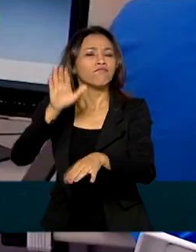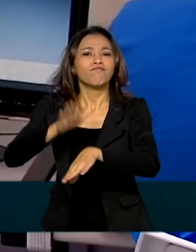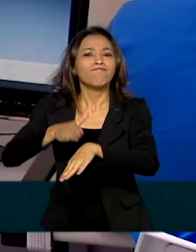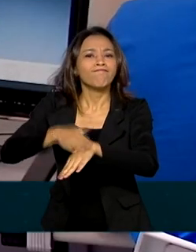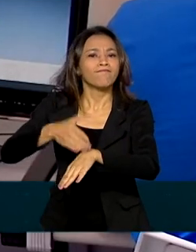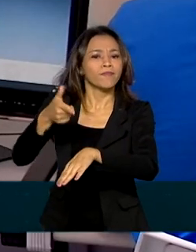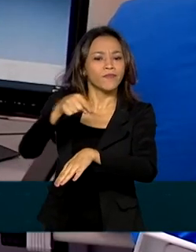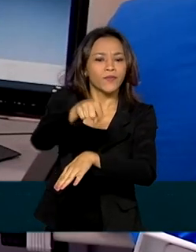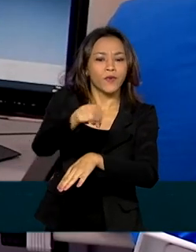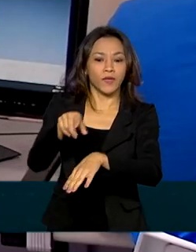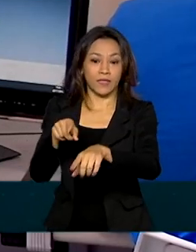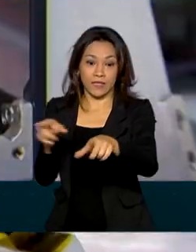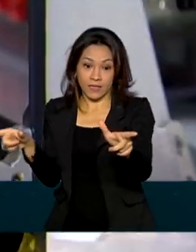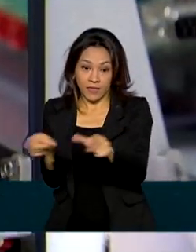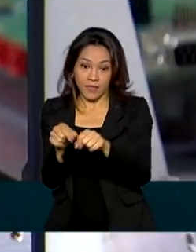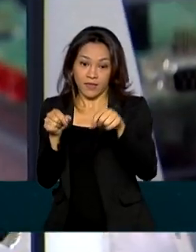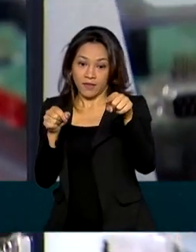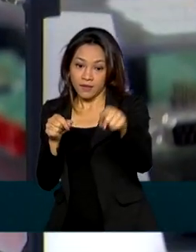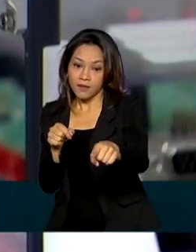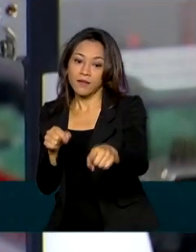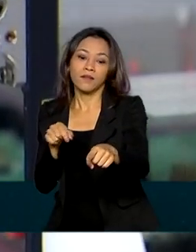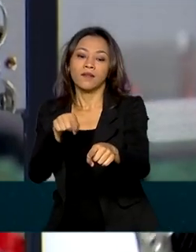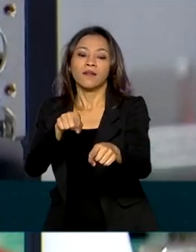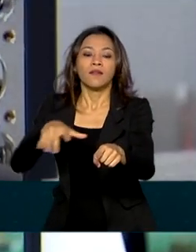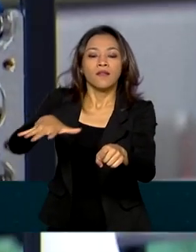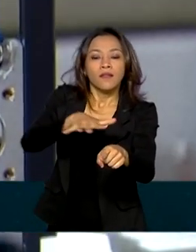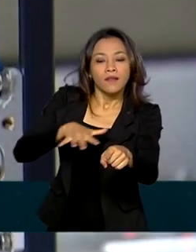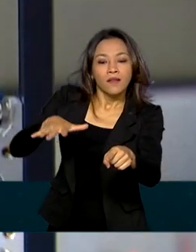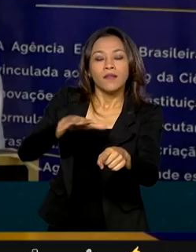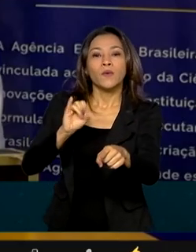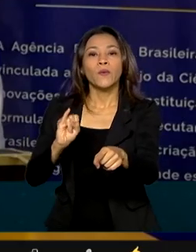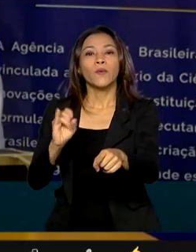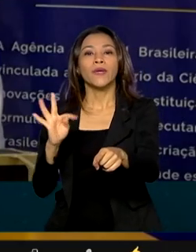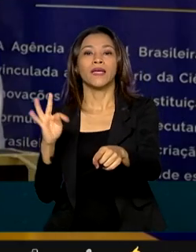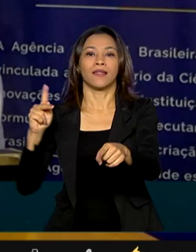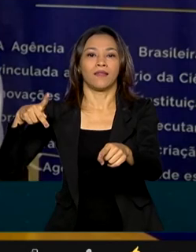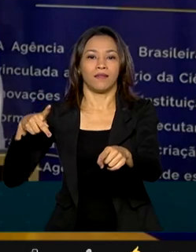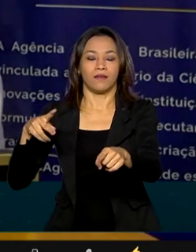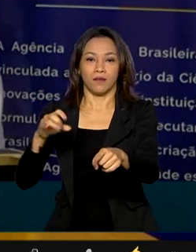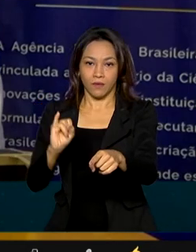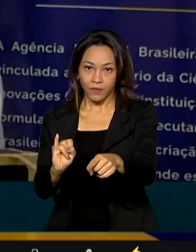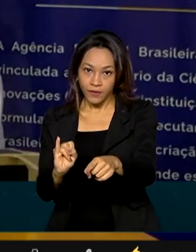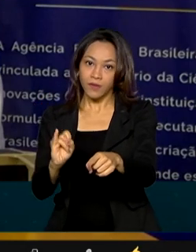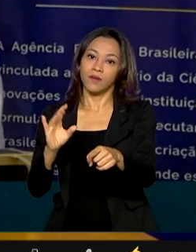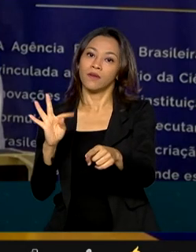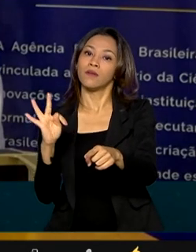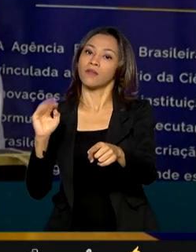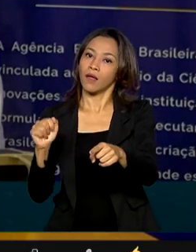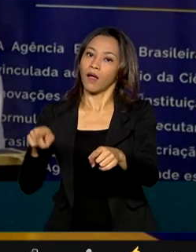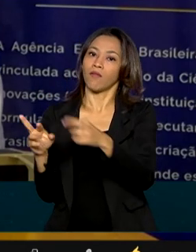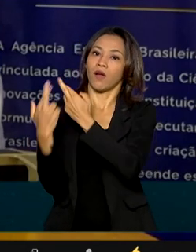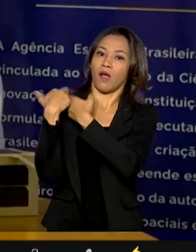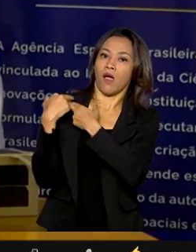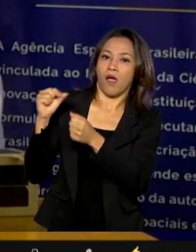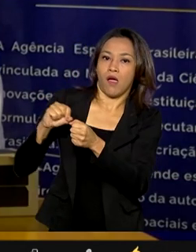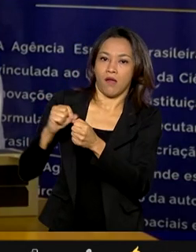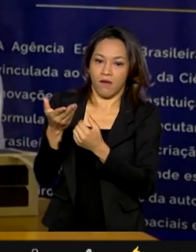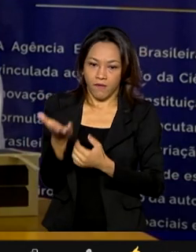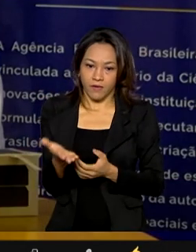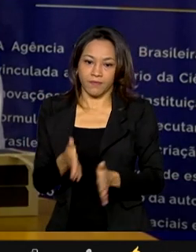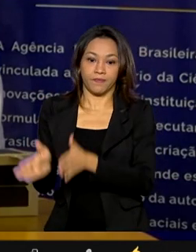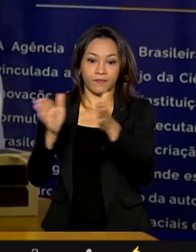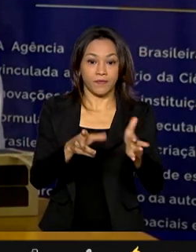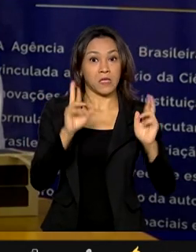Centro Espacial do Instituto Tecnológico de Aeronáutica, o Ita. Nessa tendência que a gente vai, eu acredito que nos próximos anos